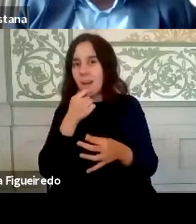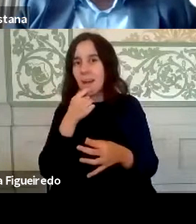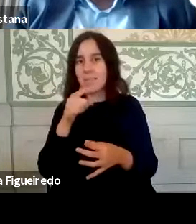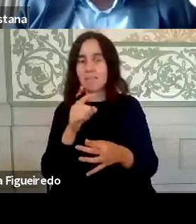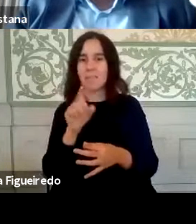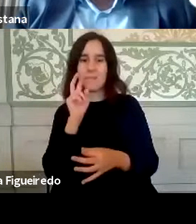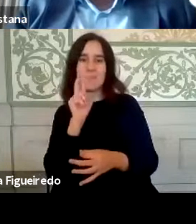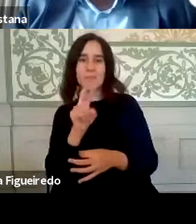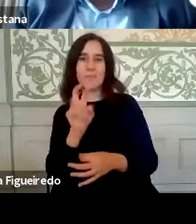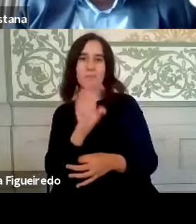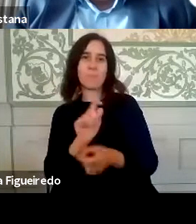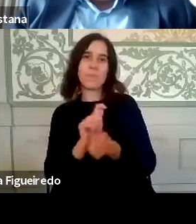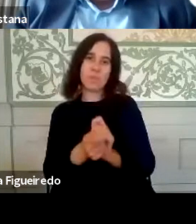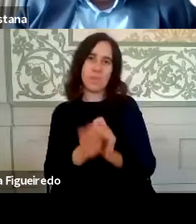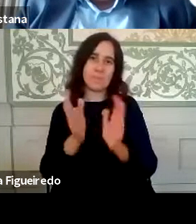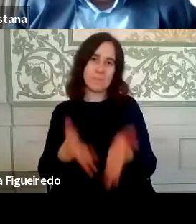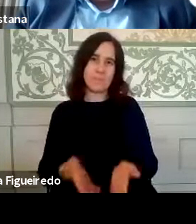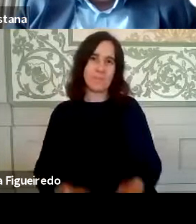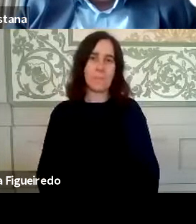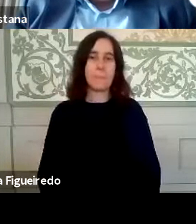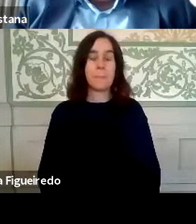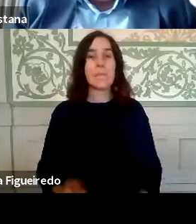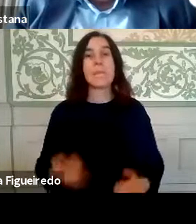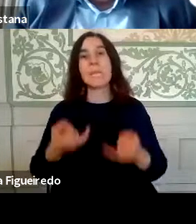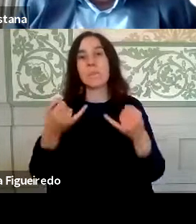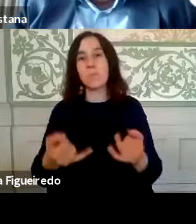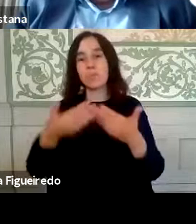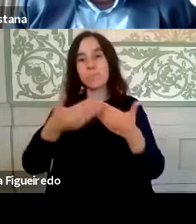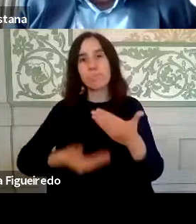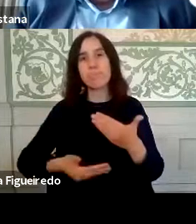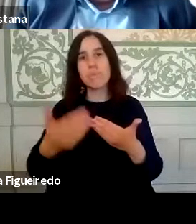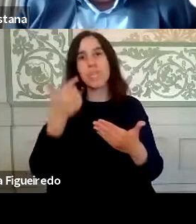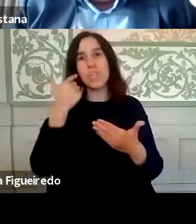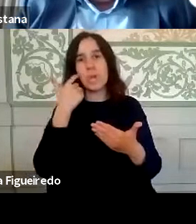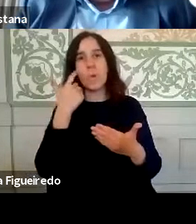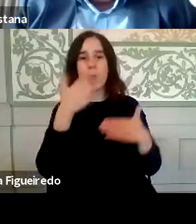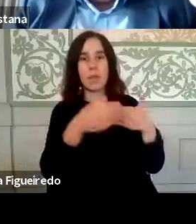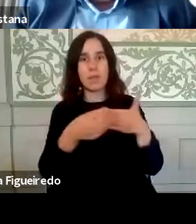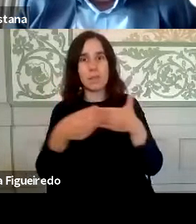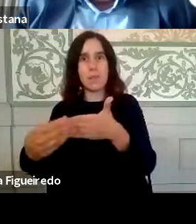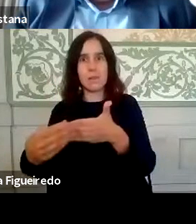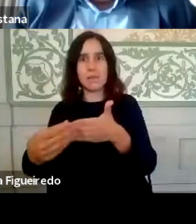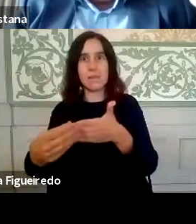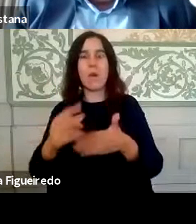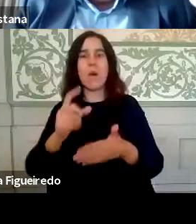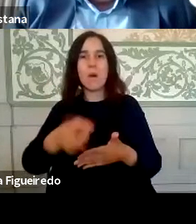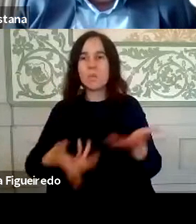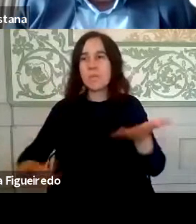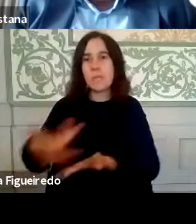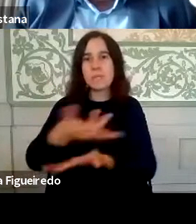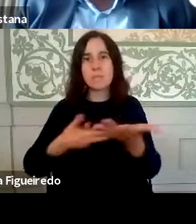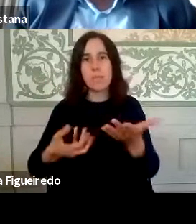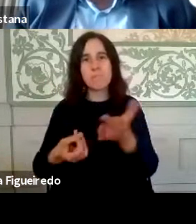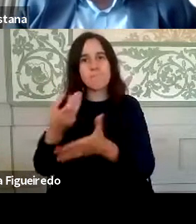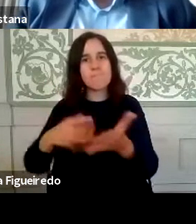forma de ver as coisas. E depois, é sabermos, a partir daí, liderar do ponto de vista daquilo que são as relações que se estabelecem